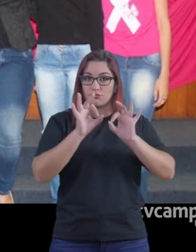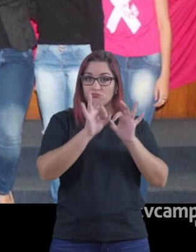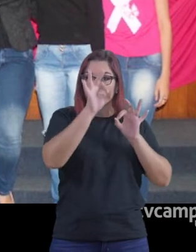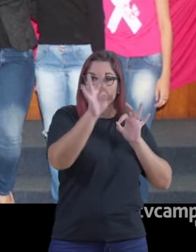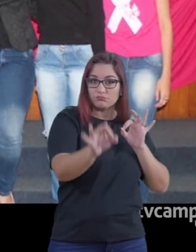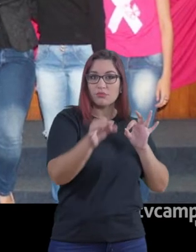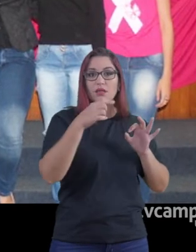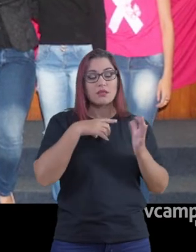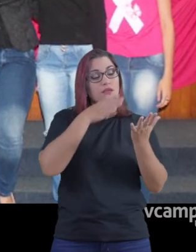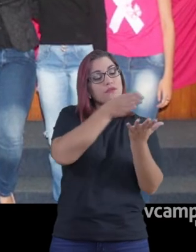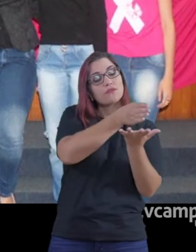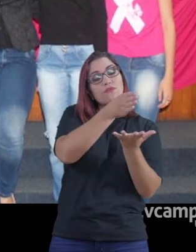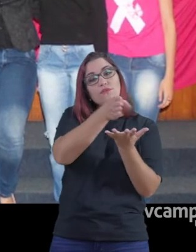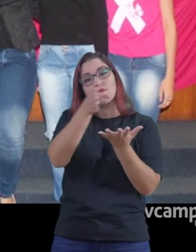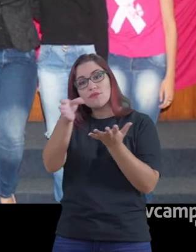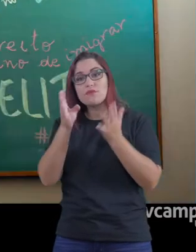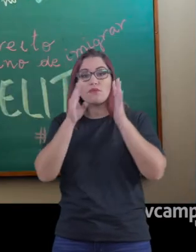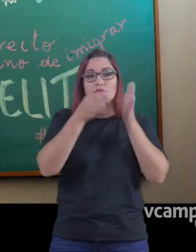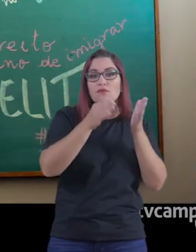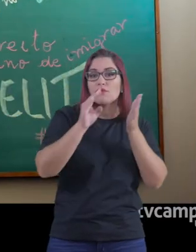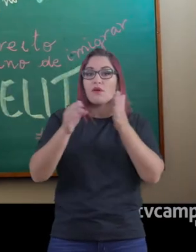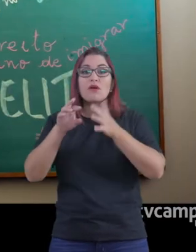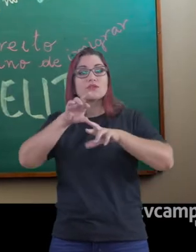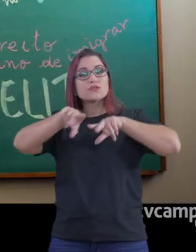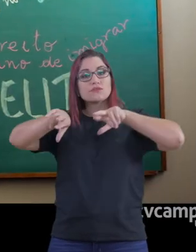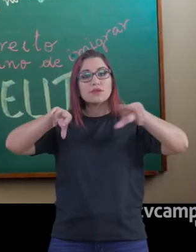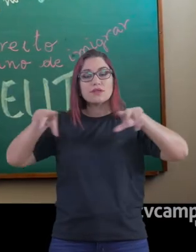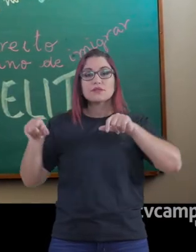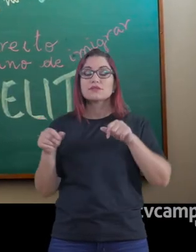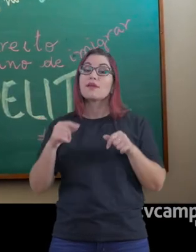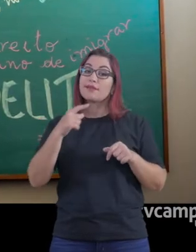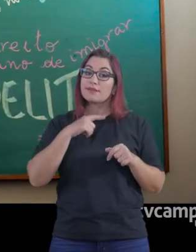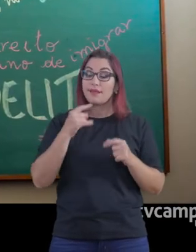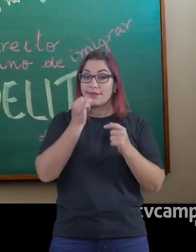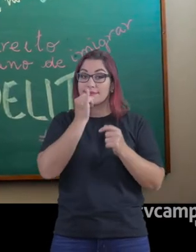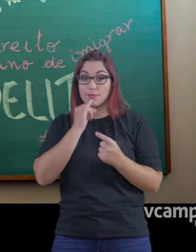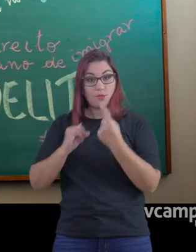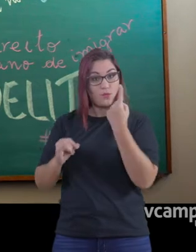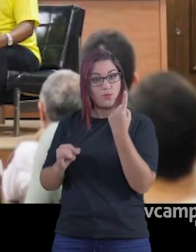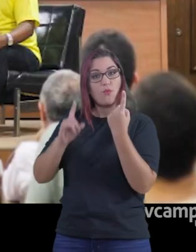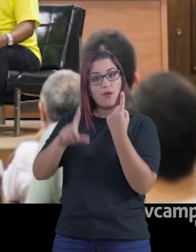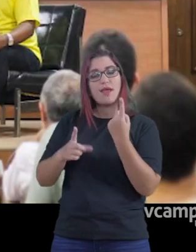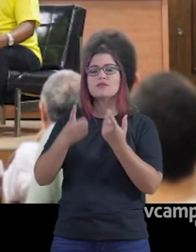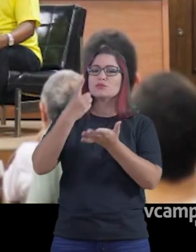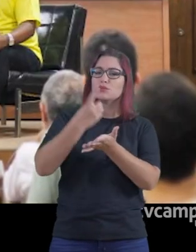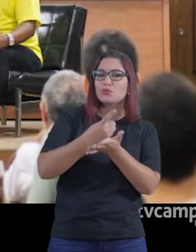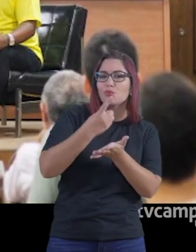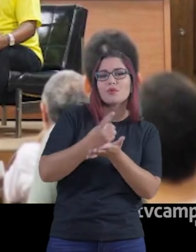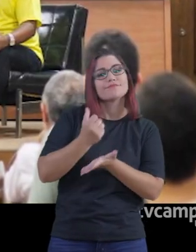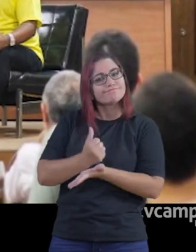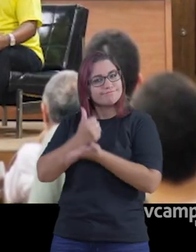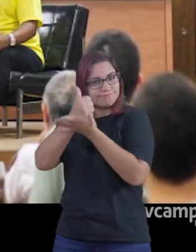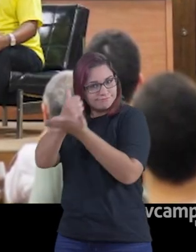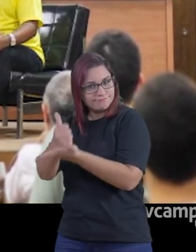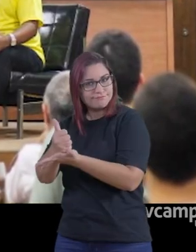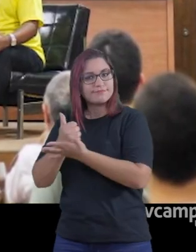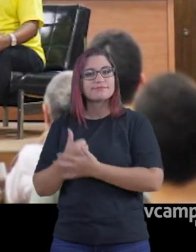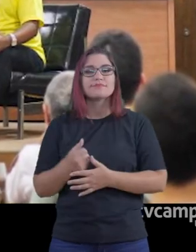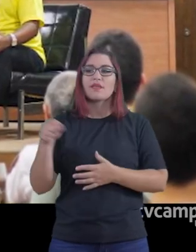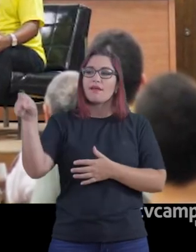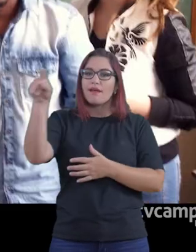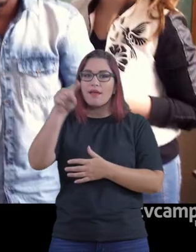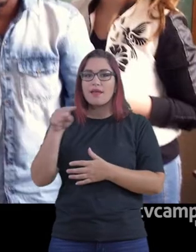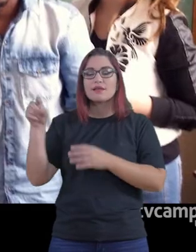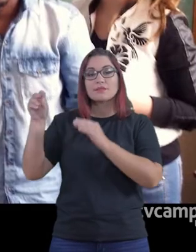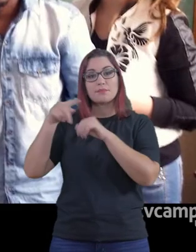tem vários focos de atuação. Um deles é a assessoria mesmo jurídico e documental, apoio ao migrante que nos